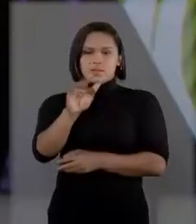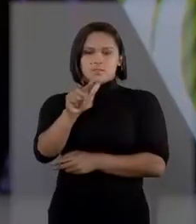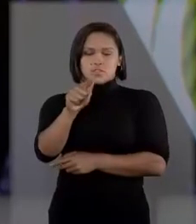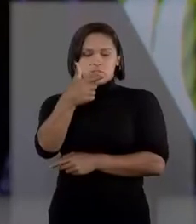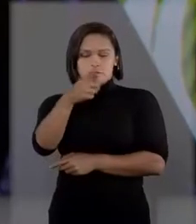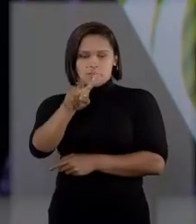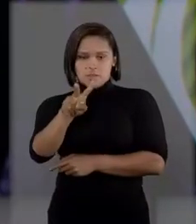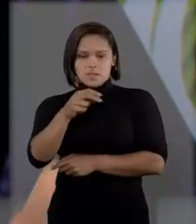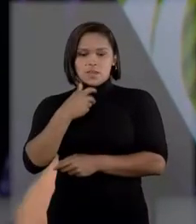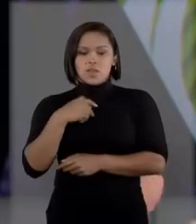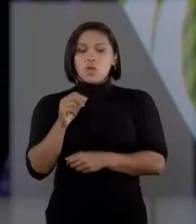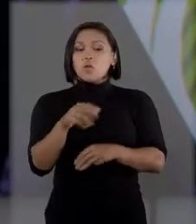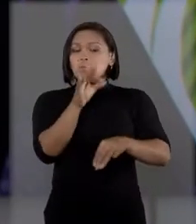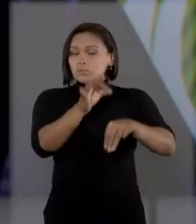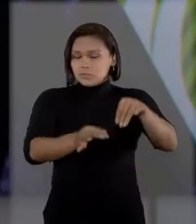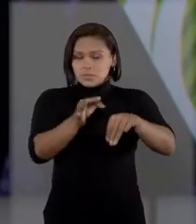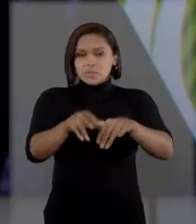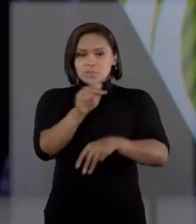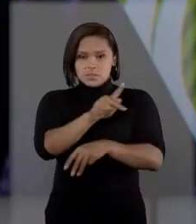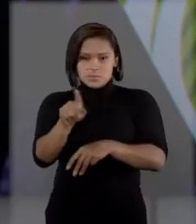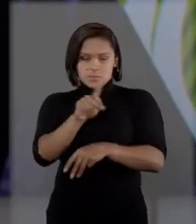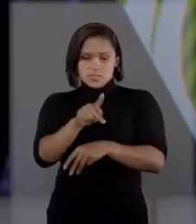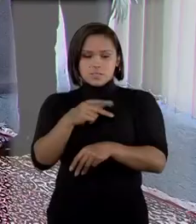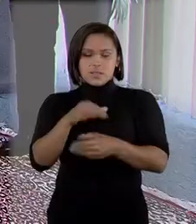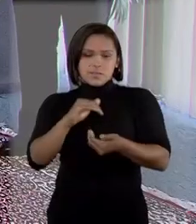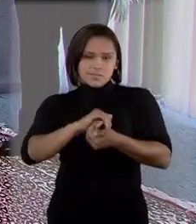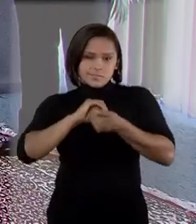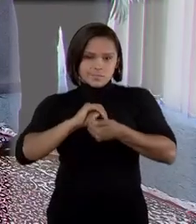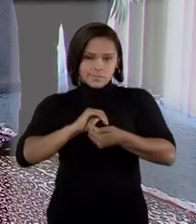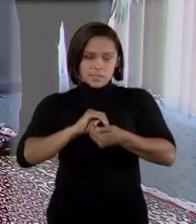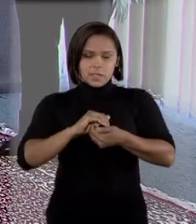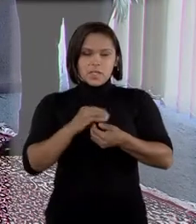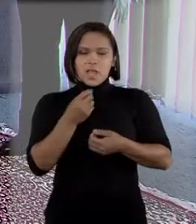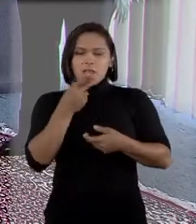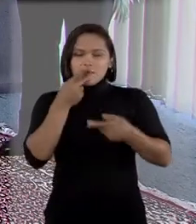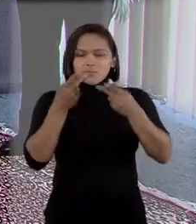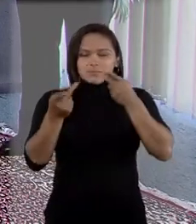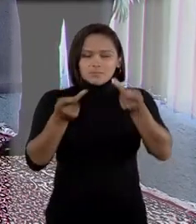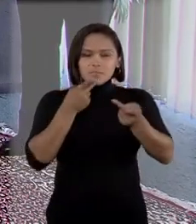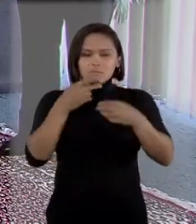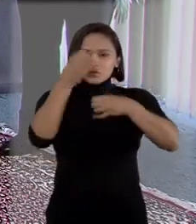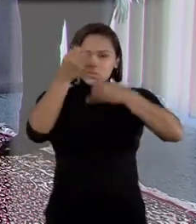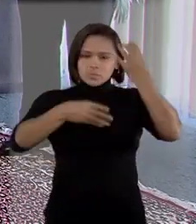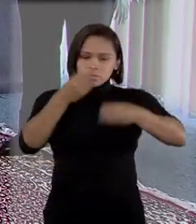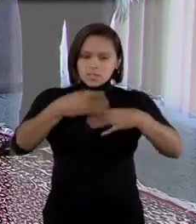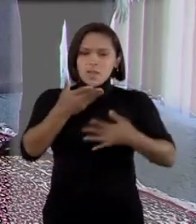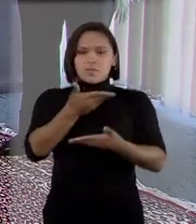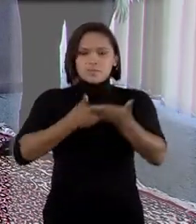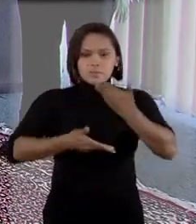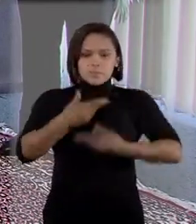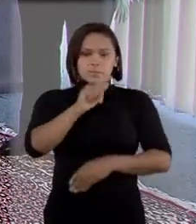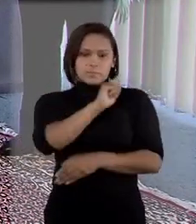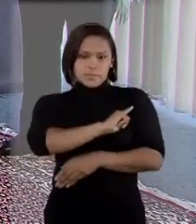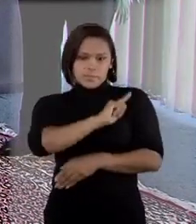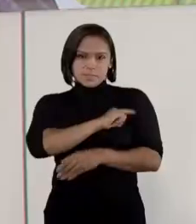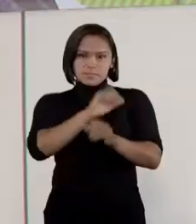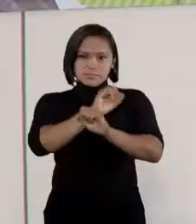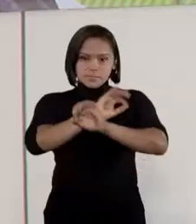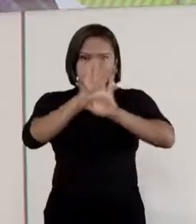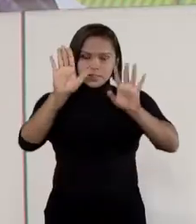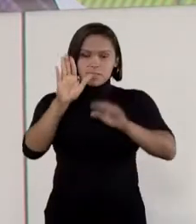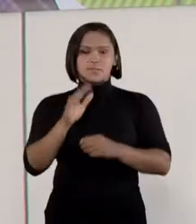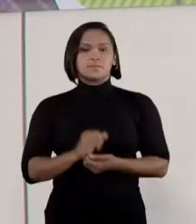Na ocasião, o presidente da corte, ministro Humberto Martins, falou sobre a importância de uma gestão participativa e transparente.